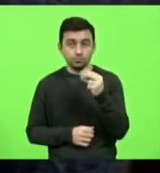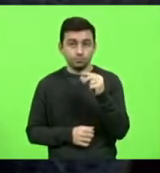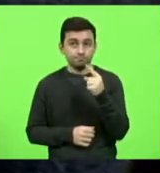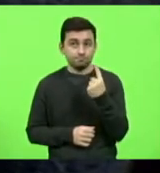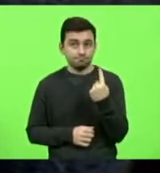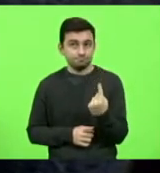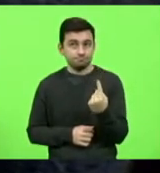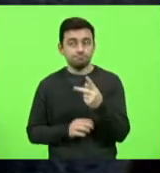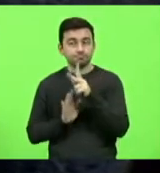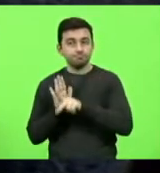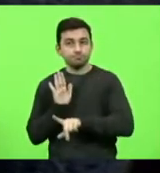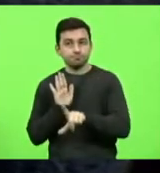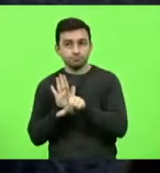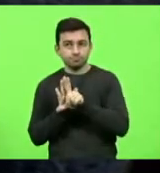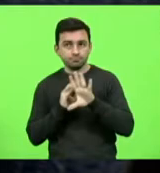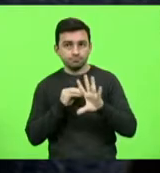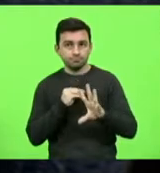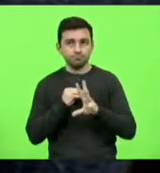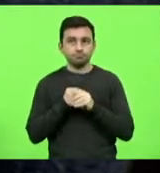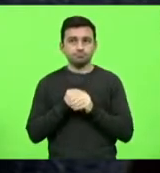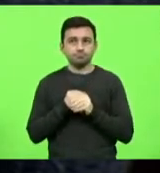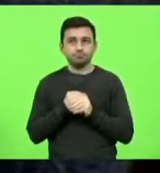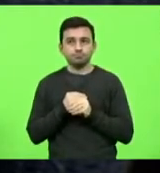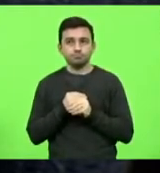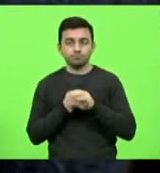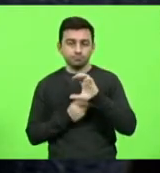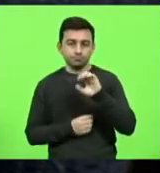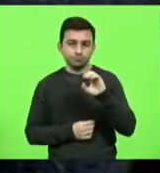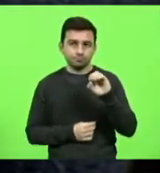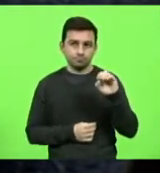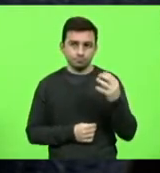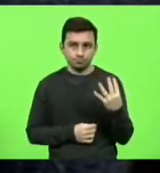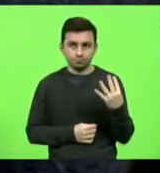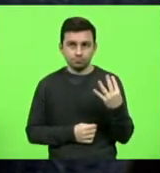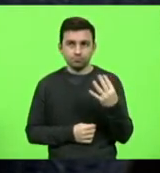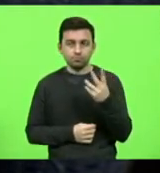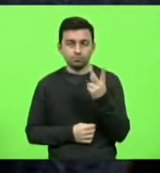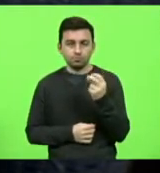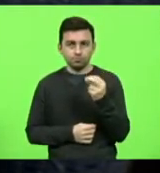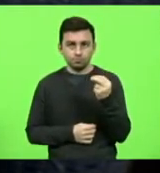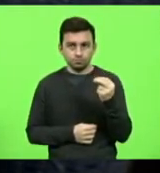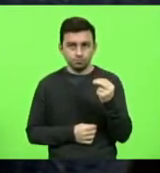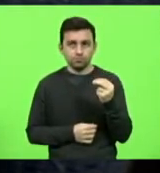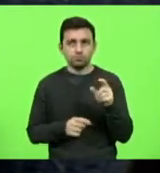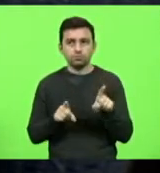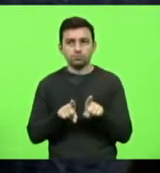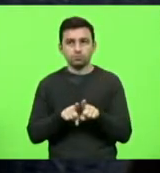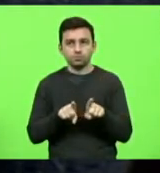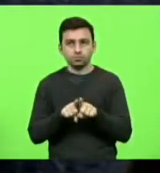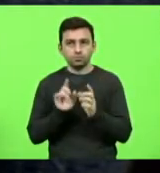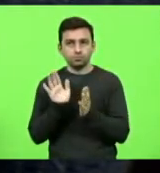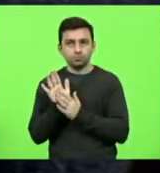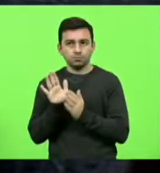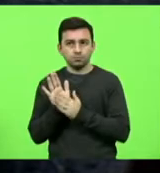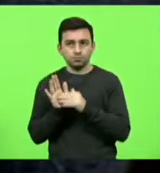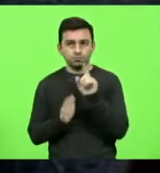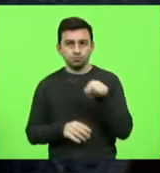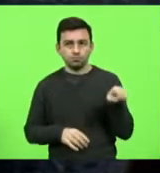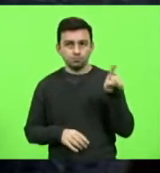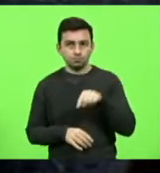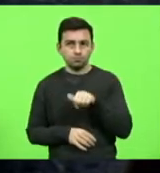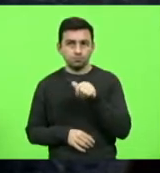Ao projeto de lei complementar, 0004, 2020. E a proposta de sustação do